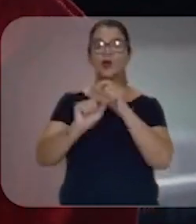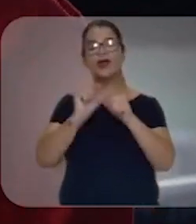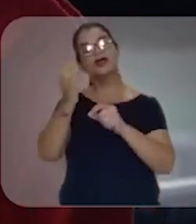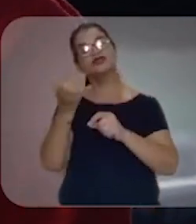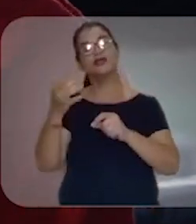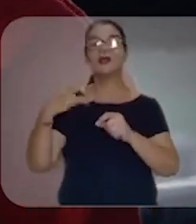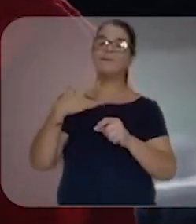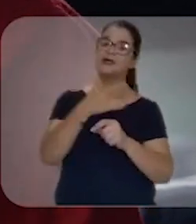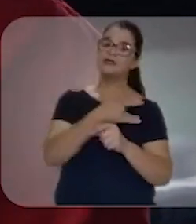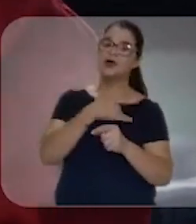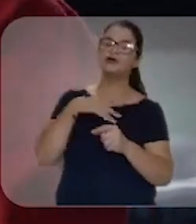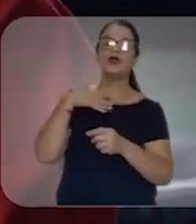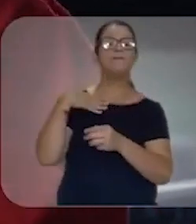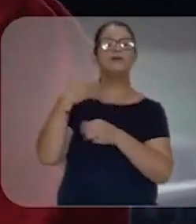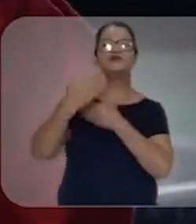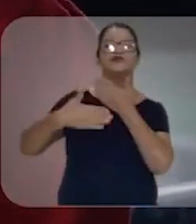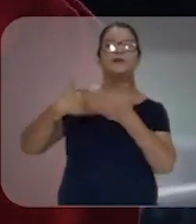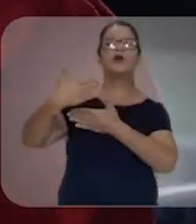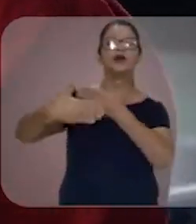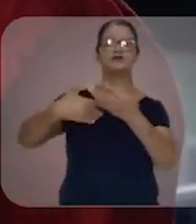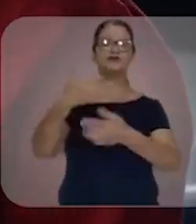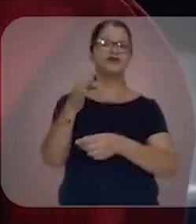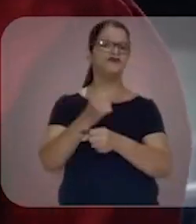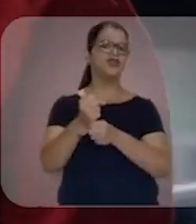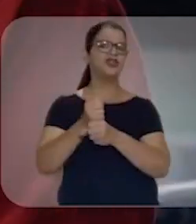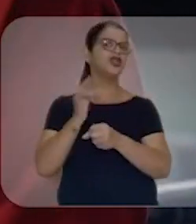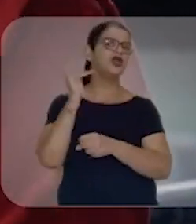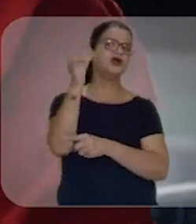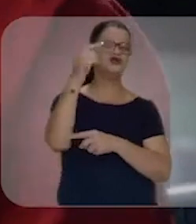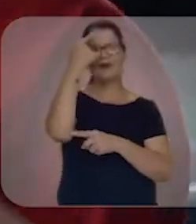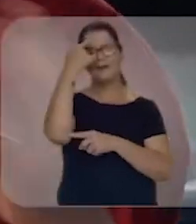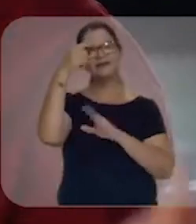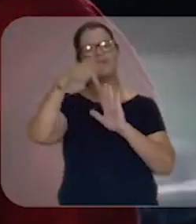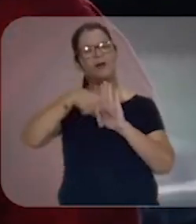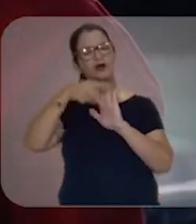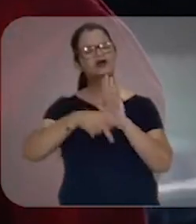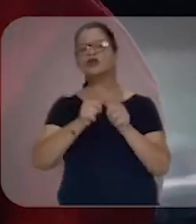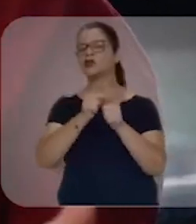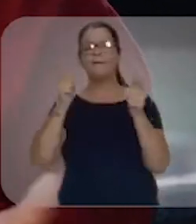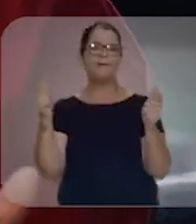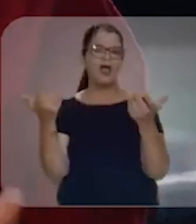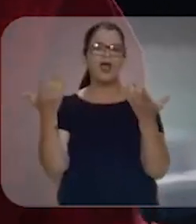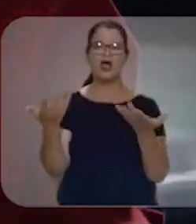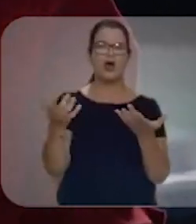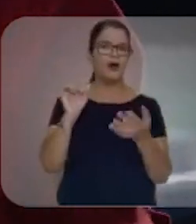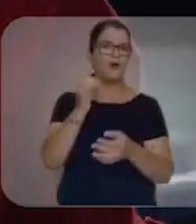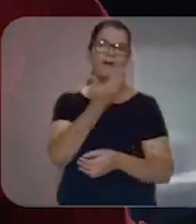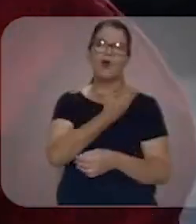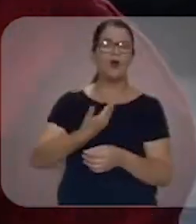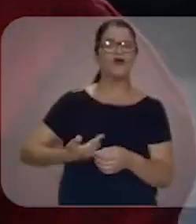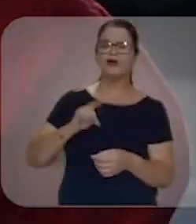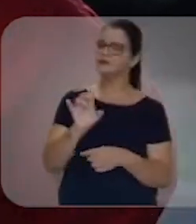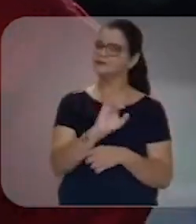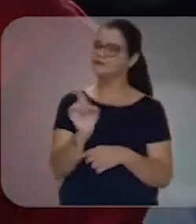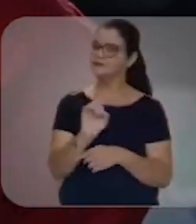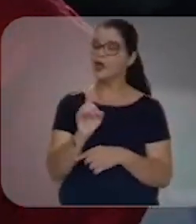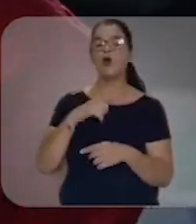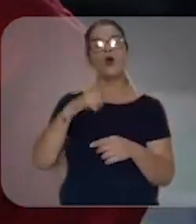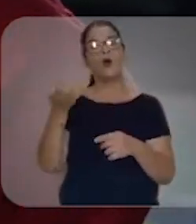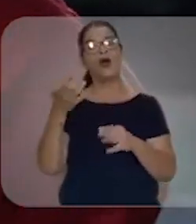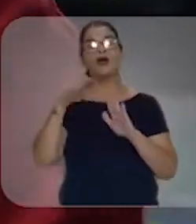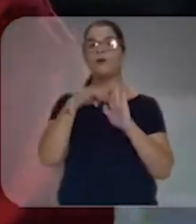a gente quer para a saúde, para os próximos 20 anos. A um projeto muito maior do que para um governo. Eu quero